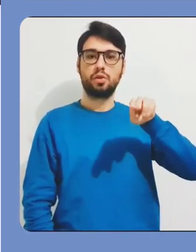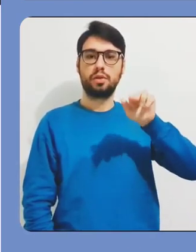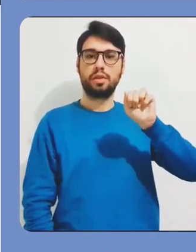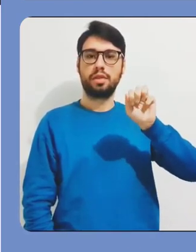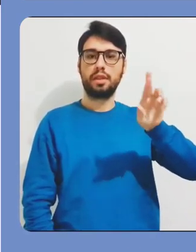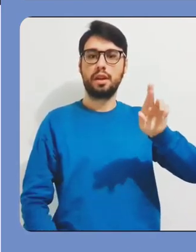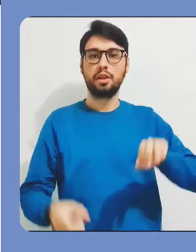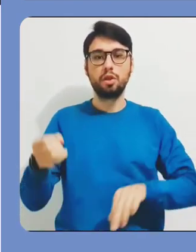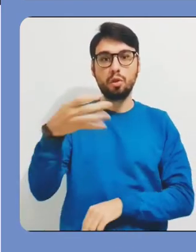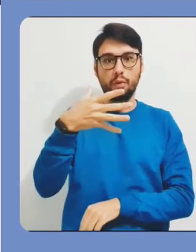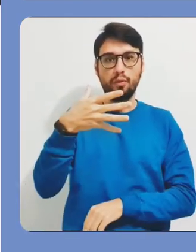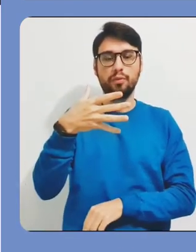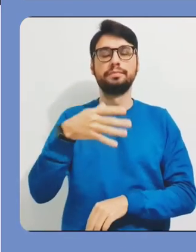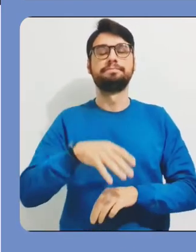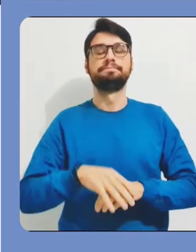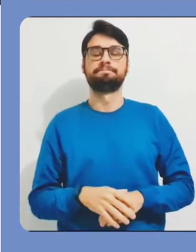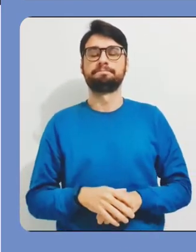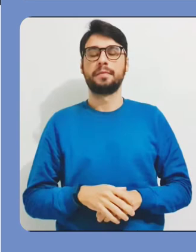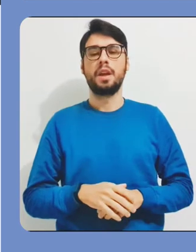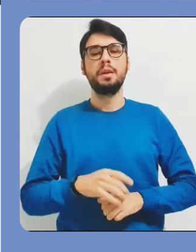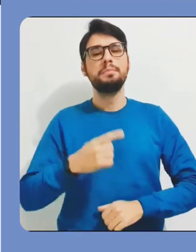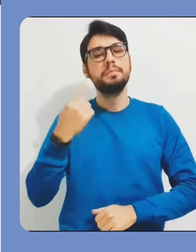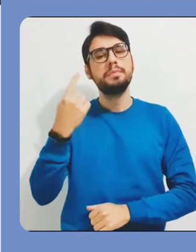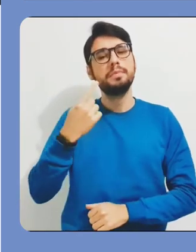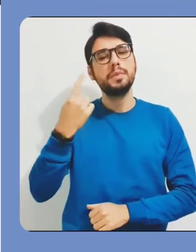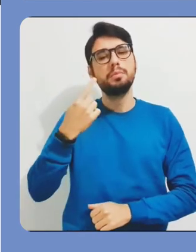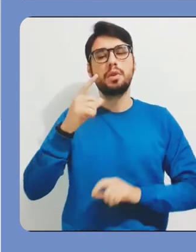gente vai clicar aqui nesta opção Adicionar Novo.